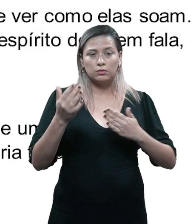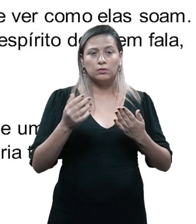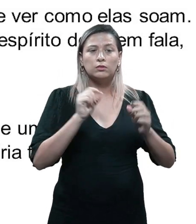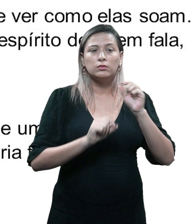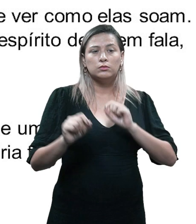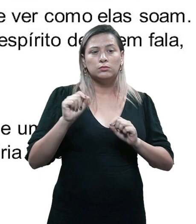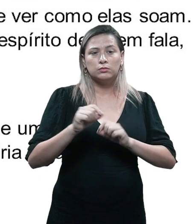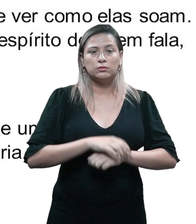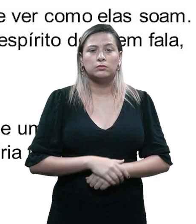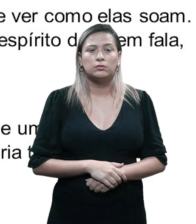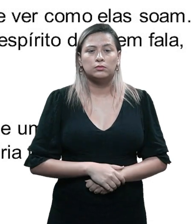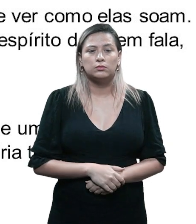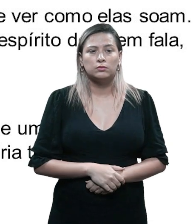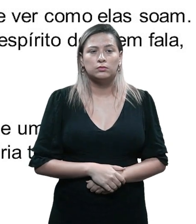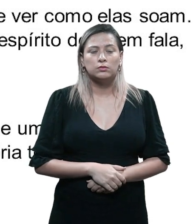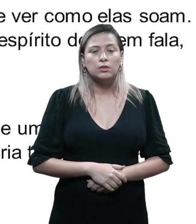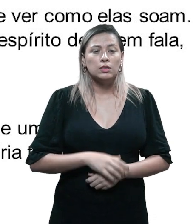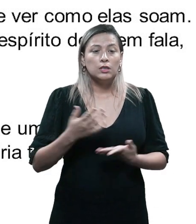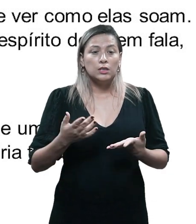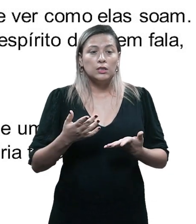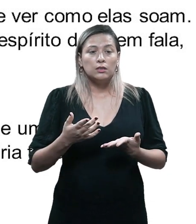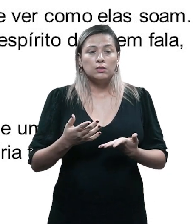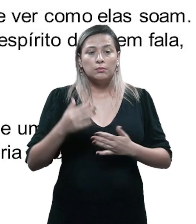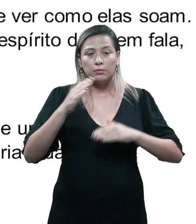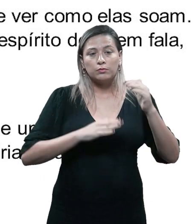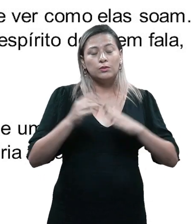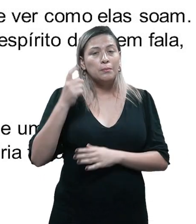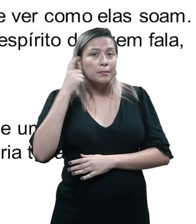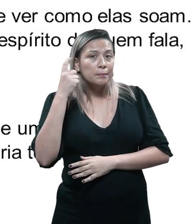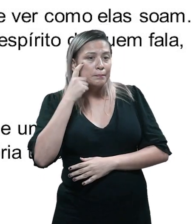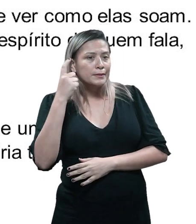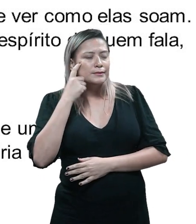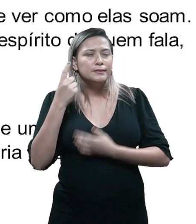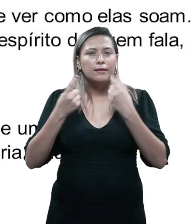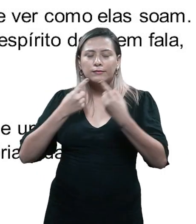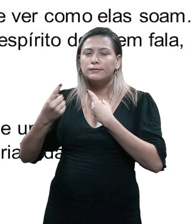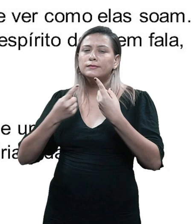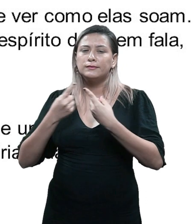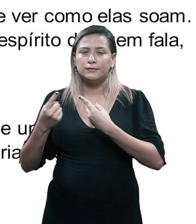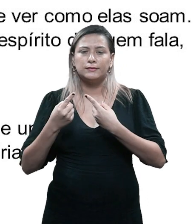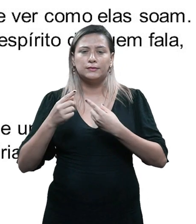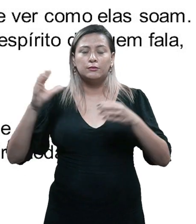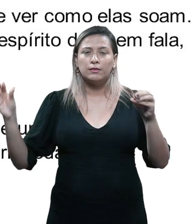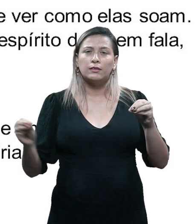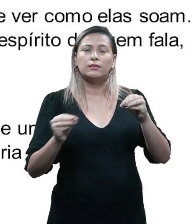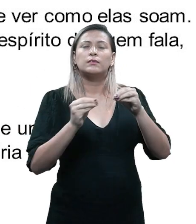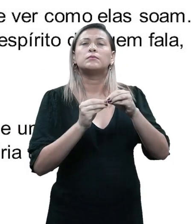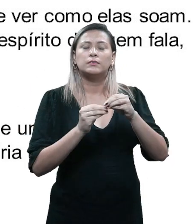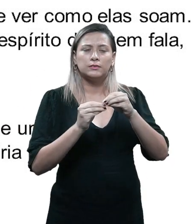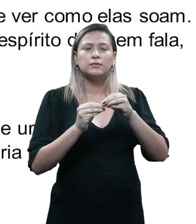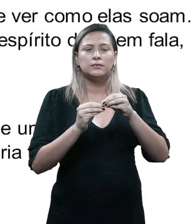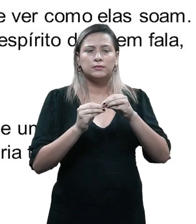dialoguista, são pessoas contratadas apenas para pensar os diálogos. Então, ele vai